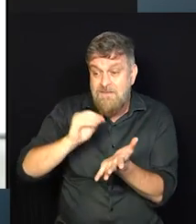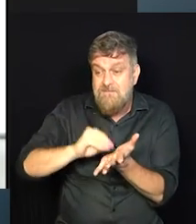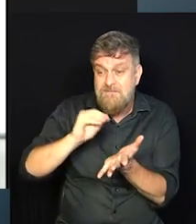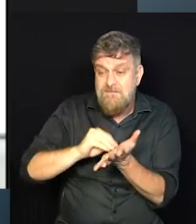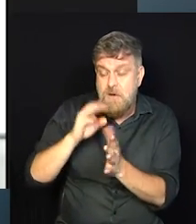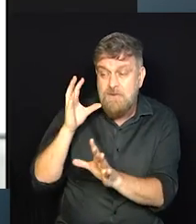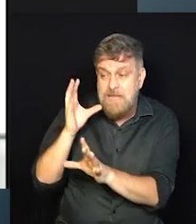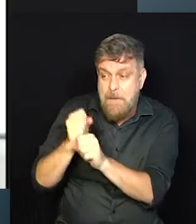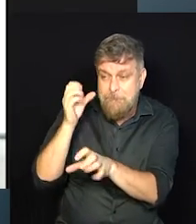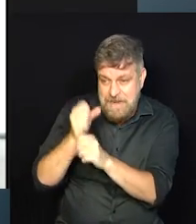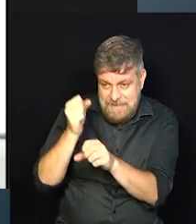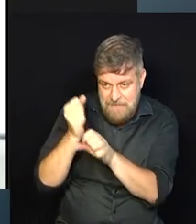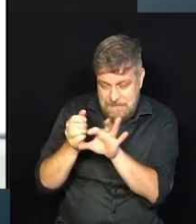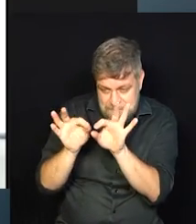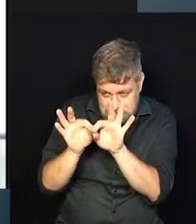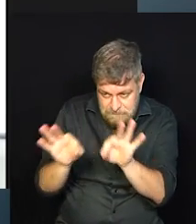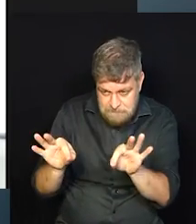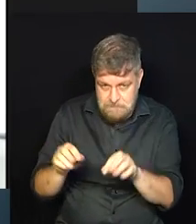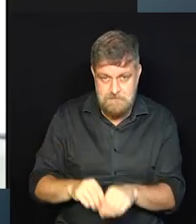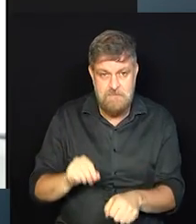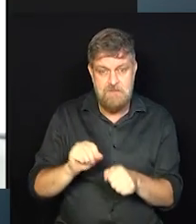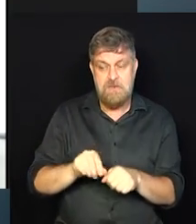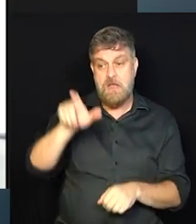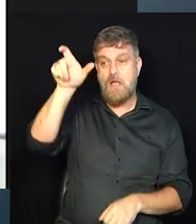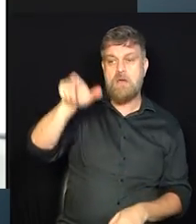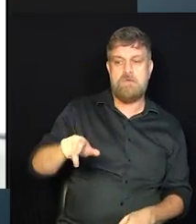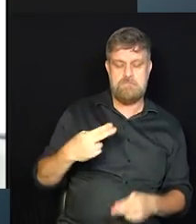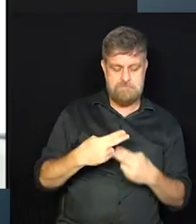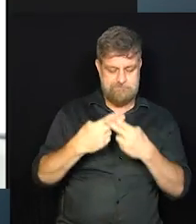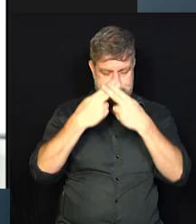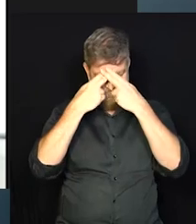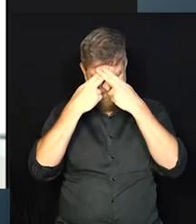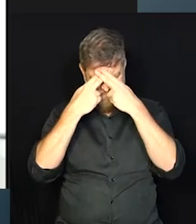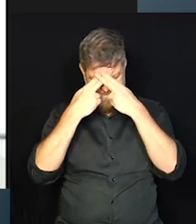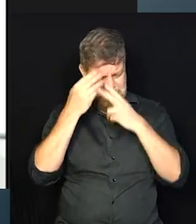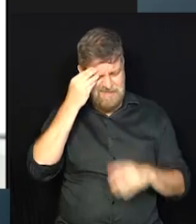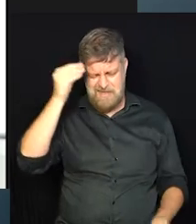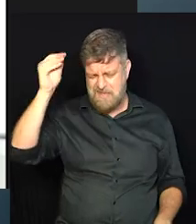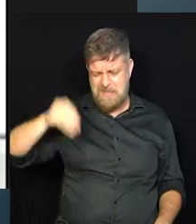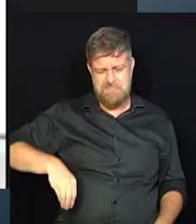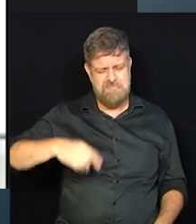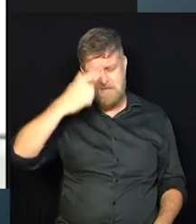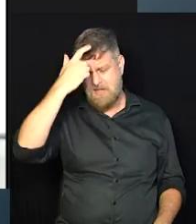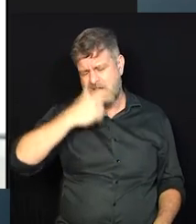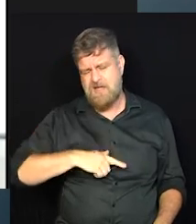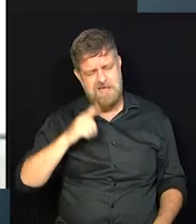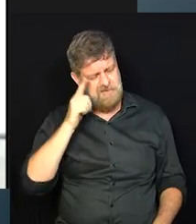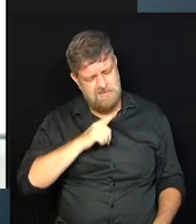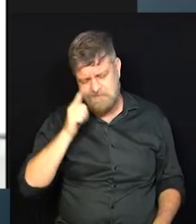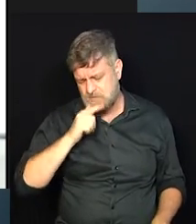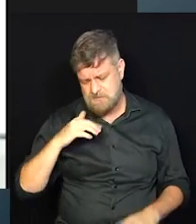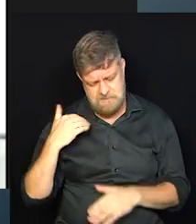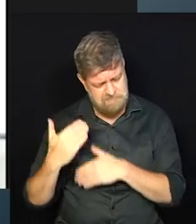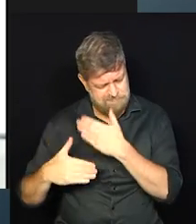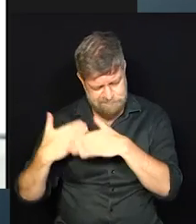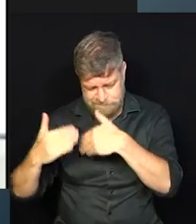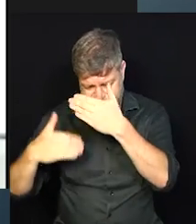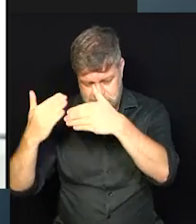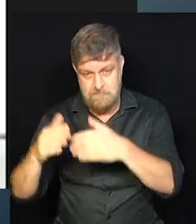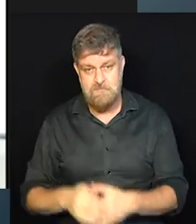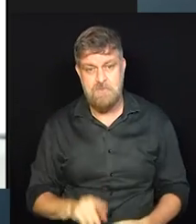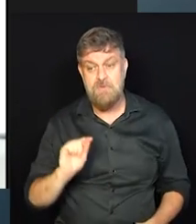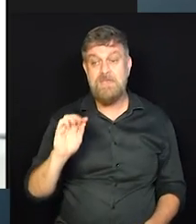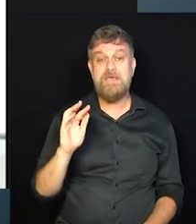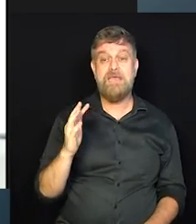dessa conta inicial faz com que ela se frustre, ache que não é possível crescer mais e